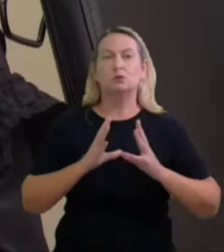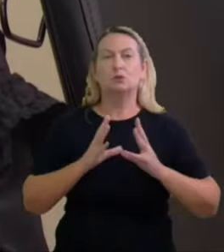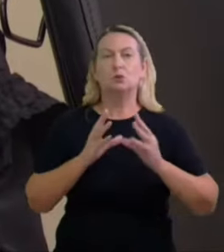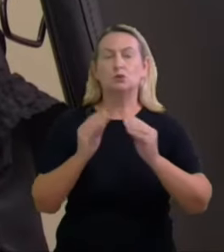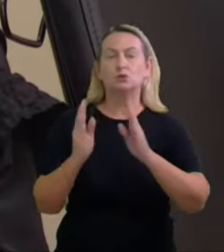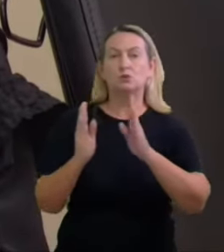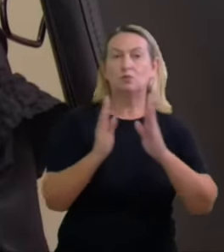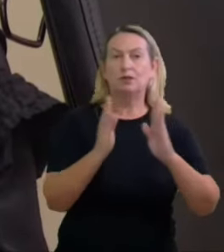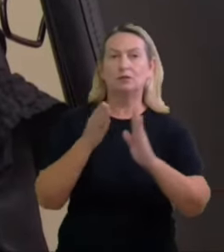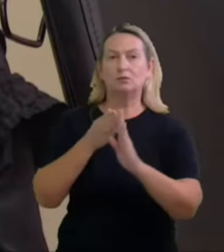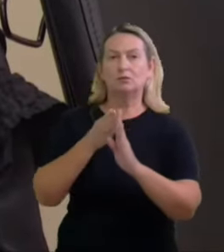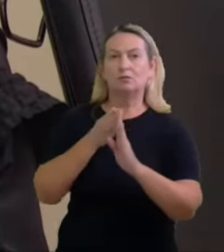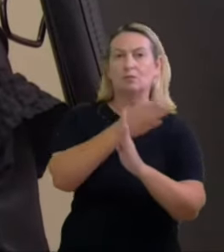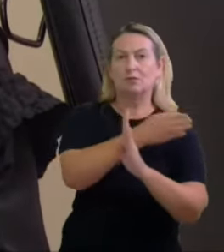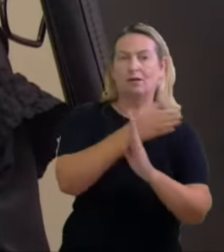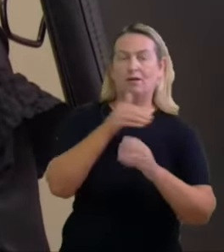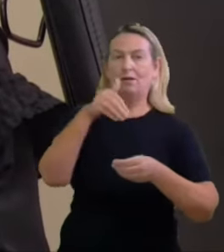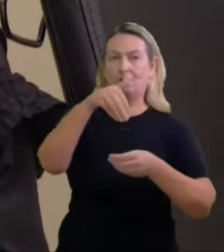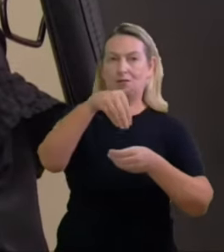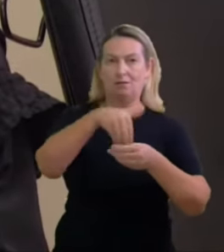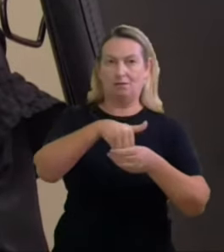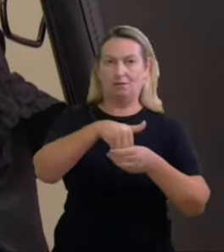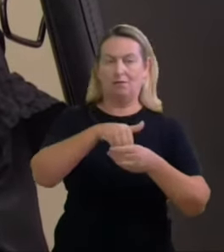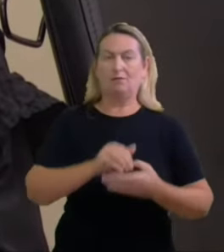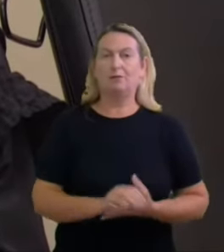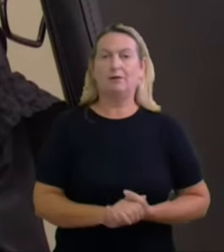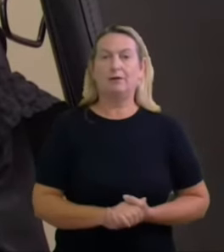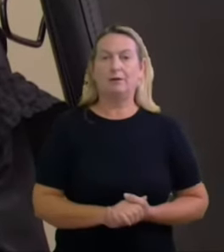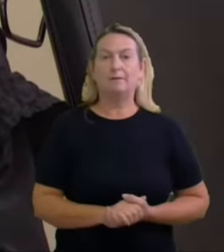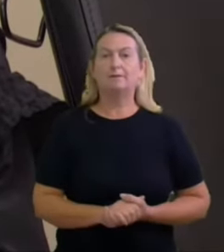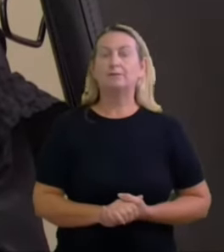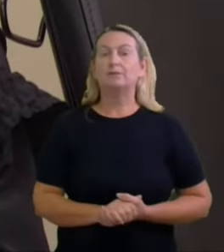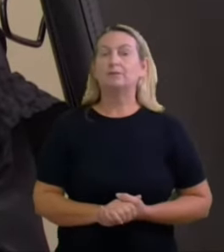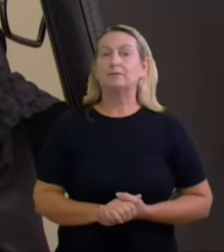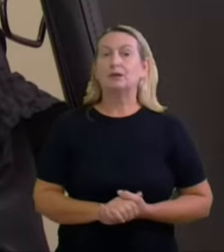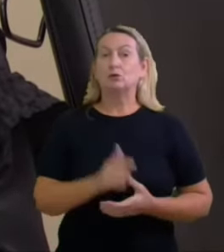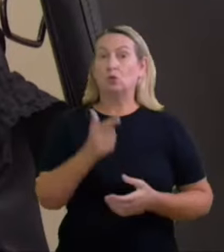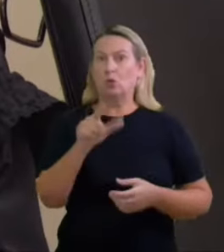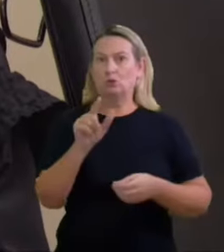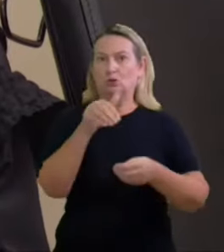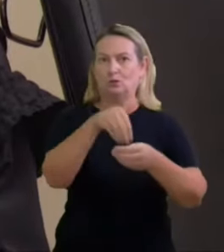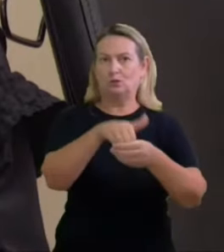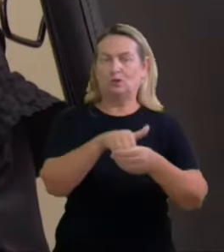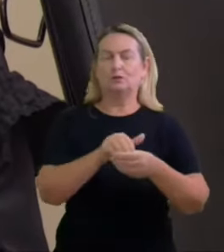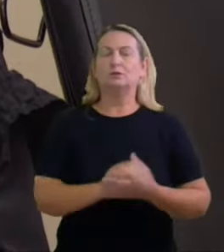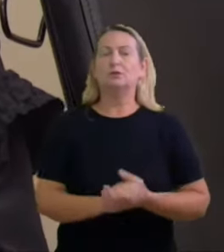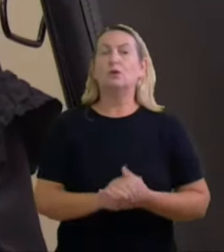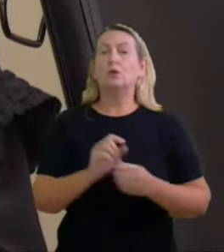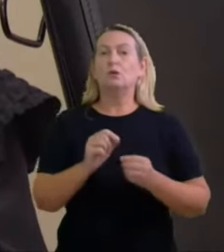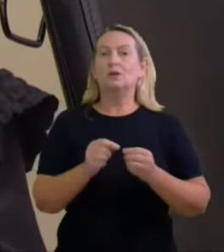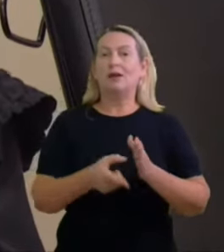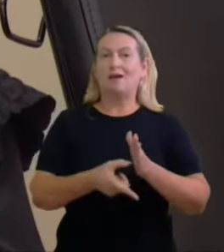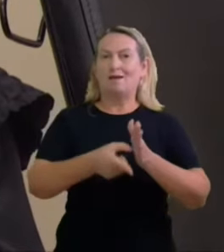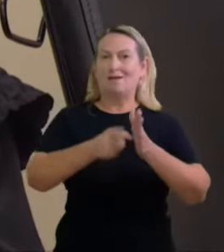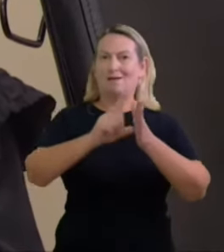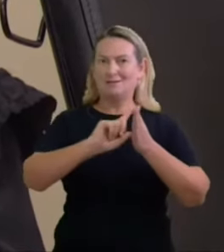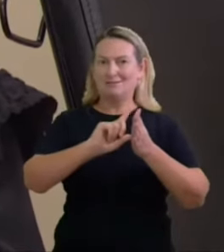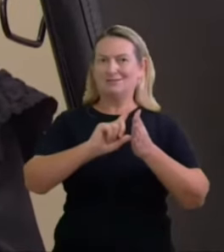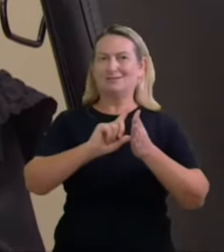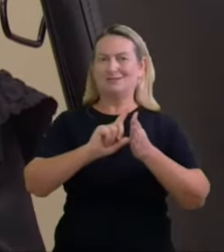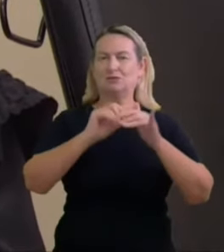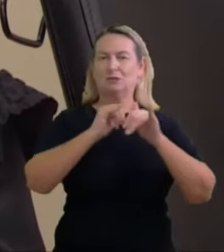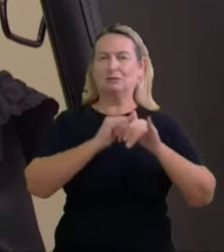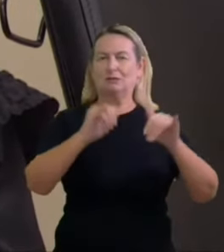consta no voto divergente desta forma os atos de pré-campanha que mesmo realizados em outros